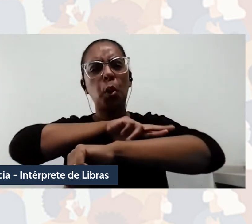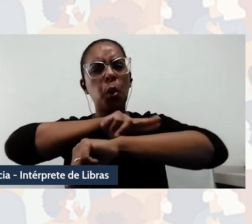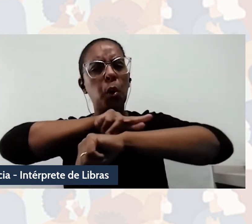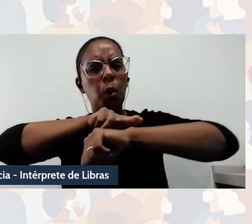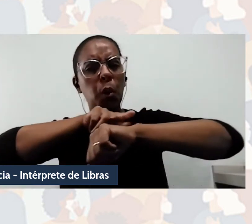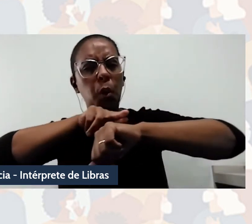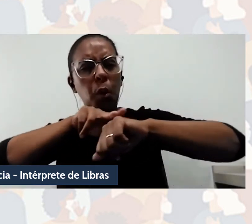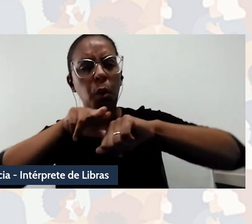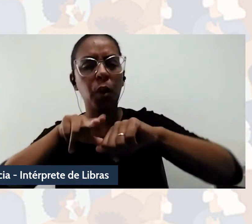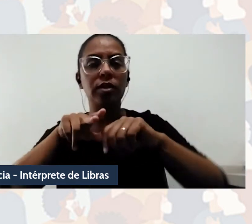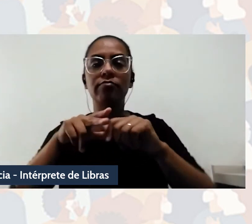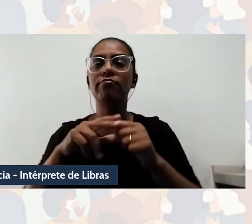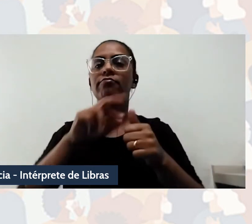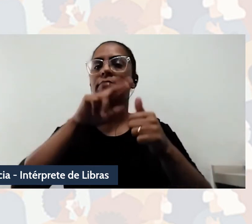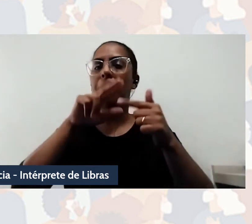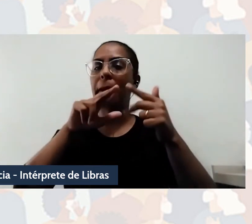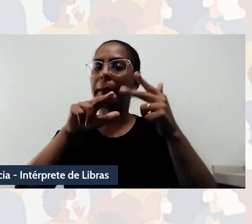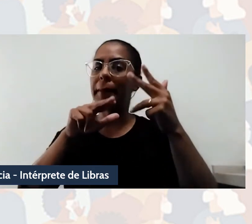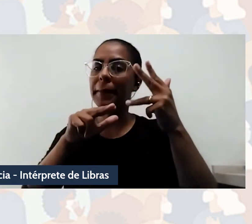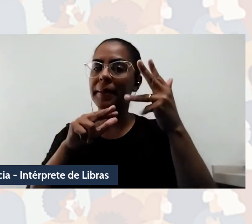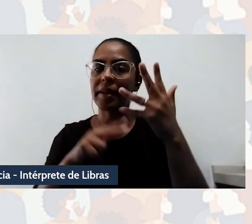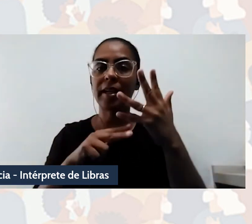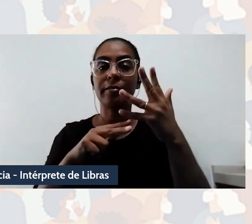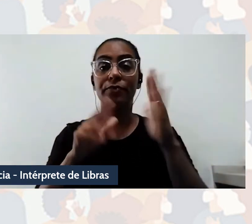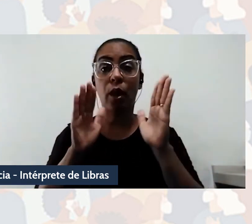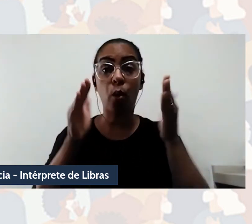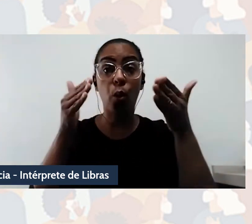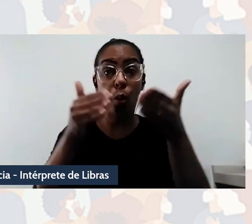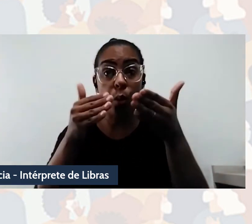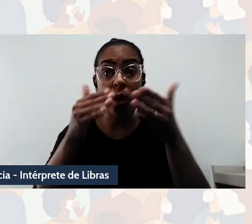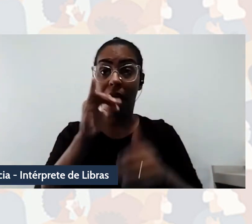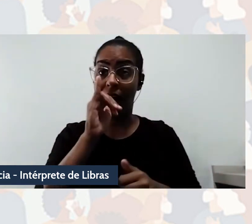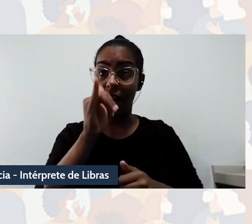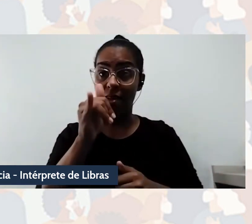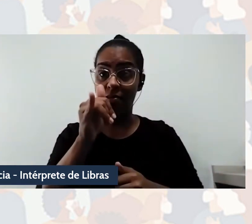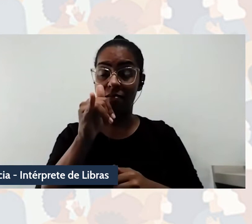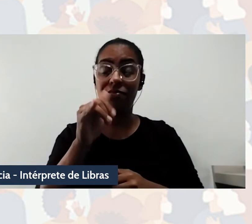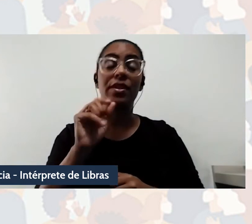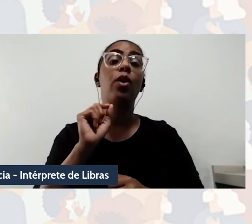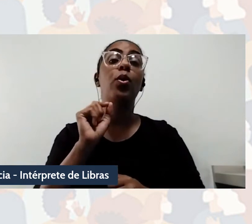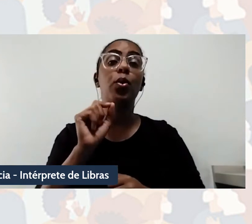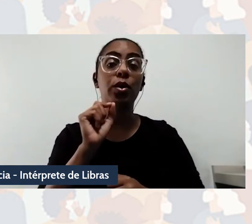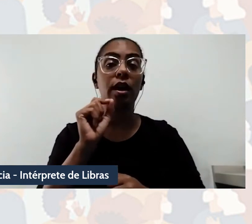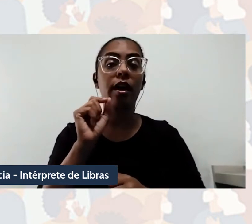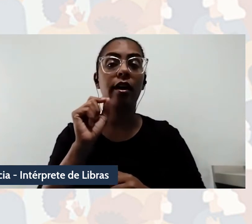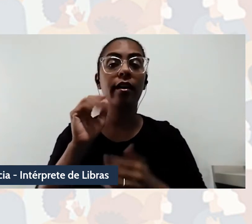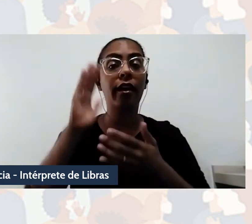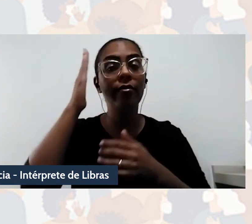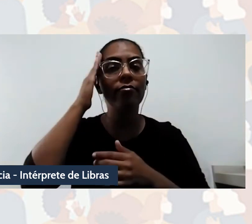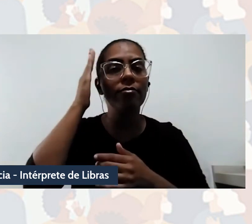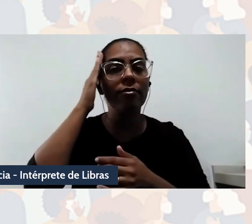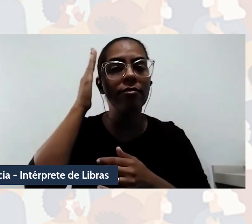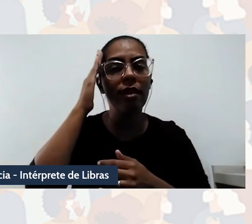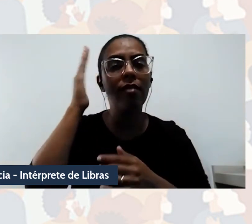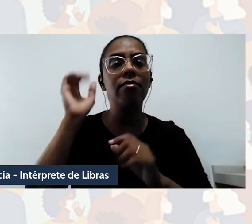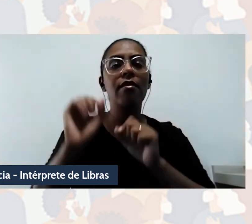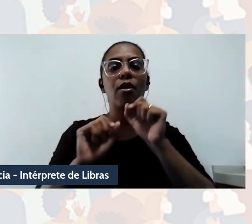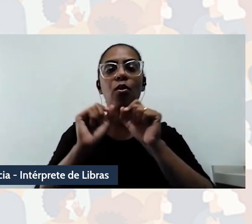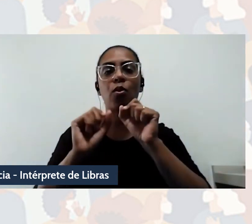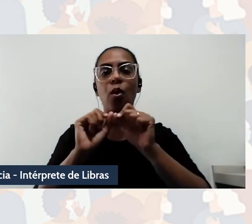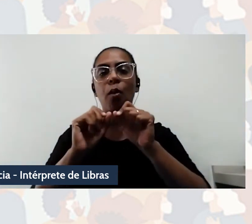Portanto, o óculos de enunciação pode ser entendido, pode ser pensado aqui como um dispositivo epistêmico